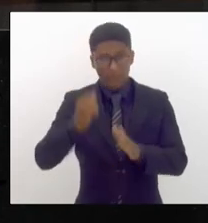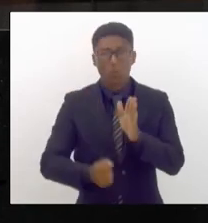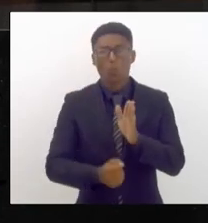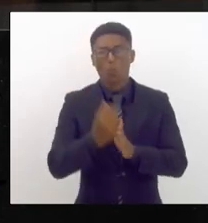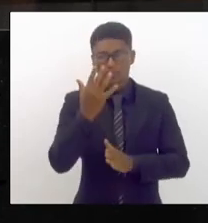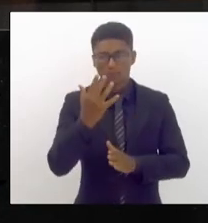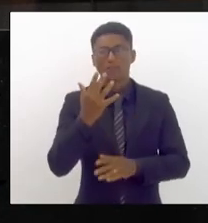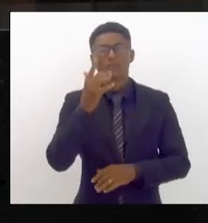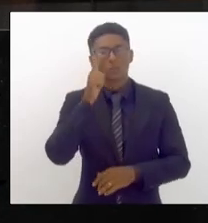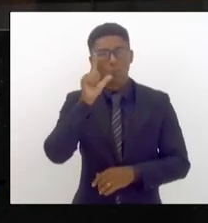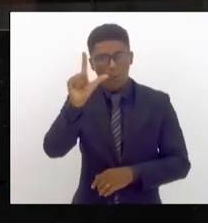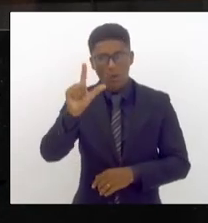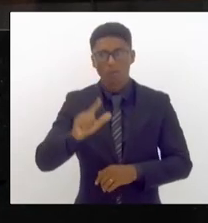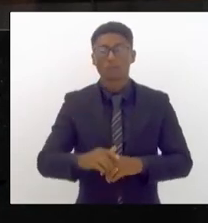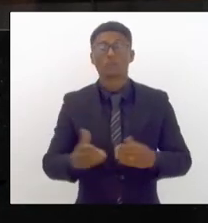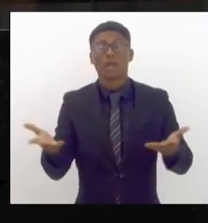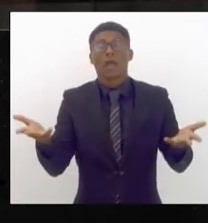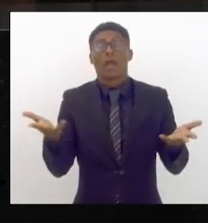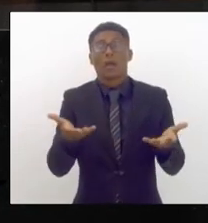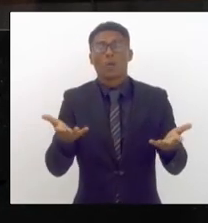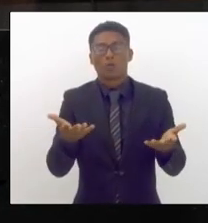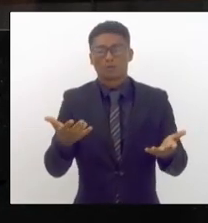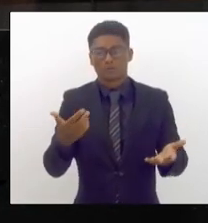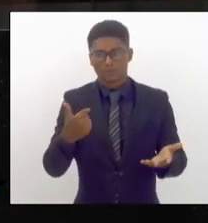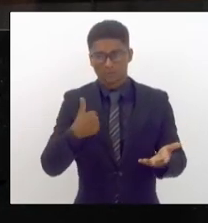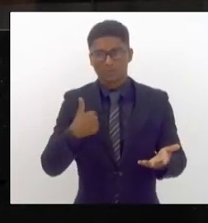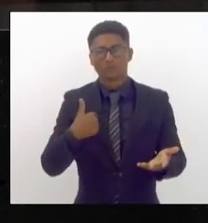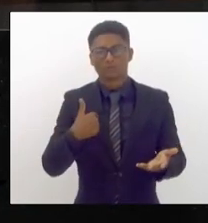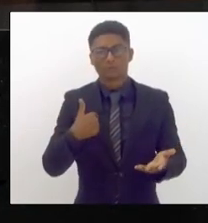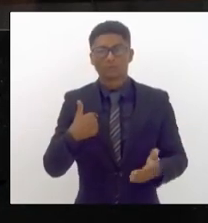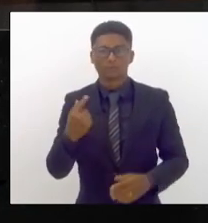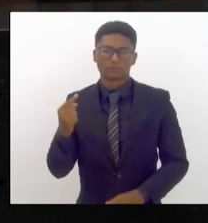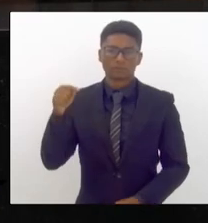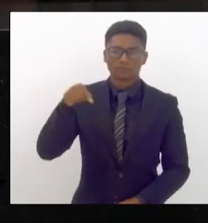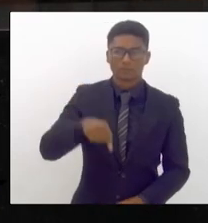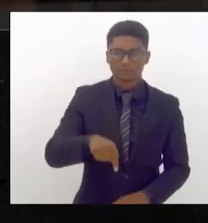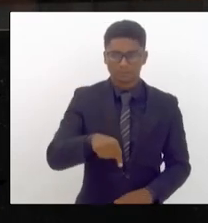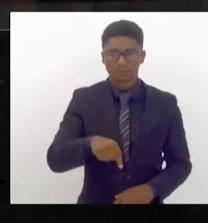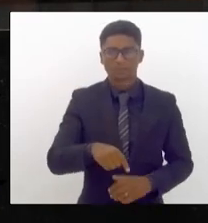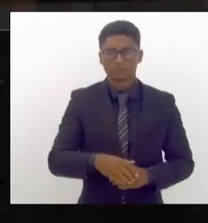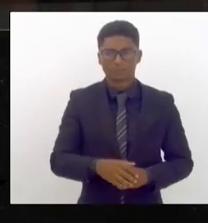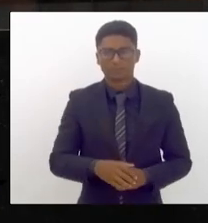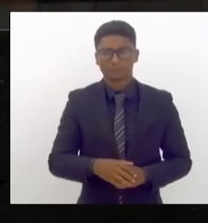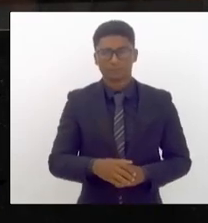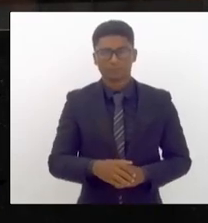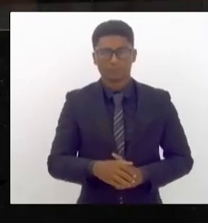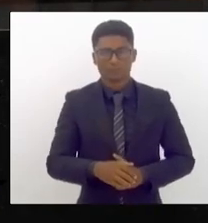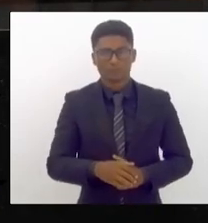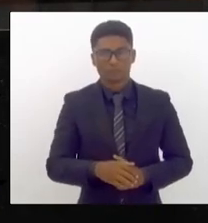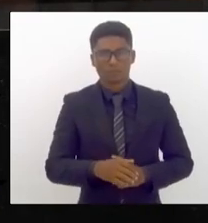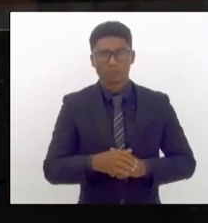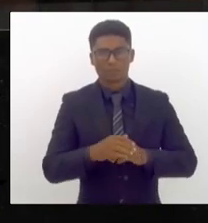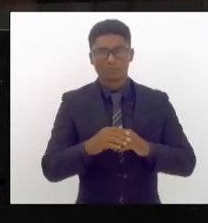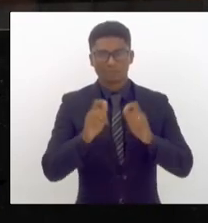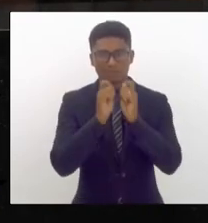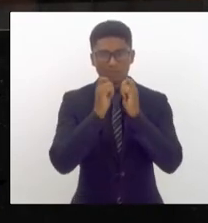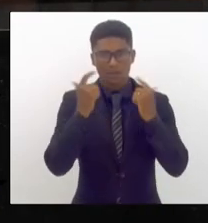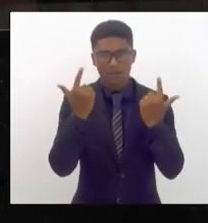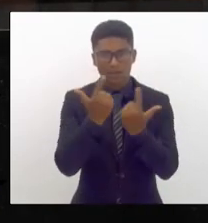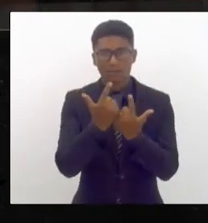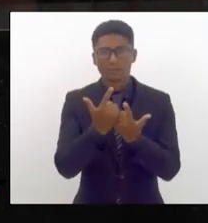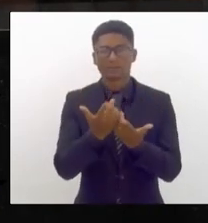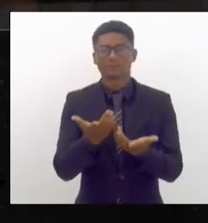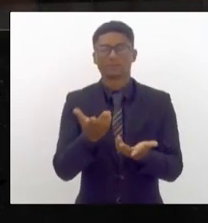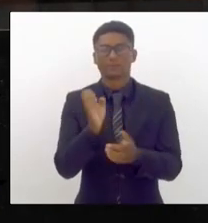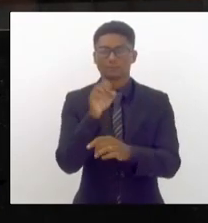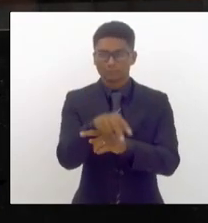e agora estou tendo a oportunidade de estar aqui nessa casa de leis para